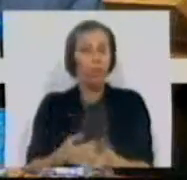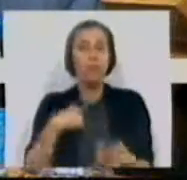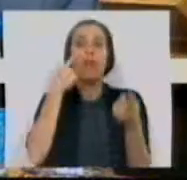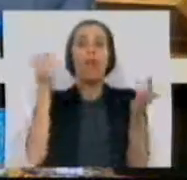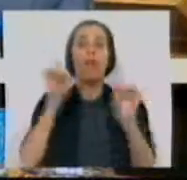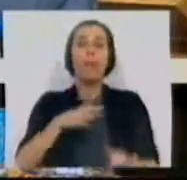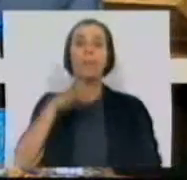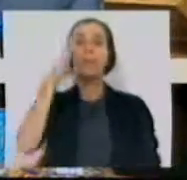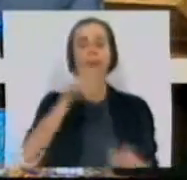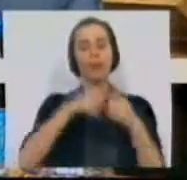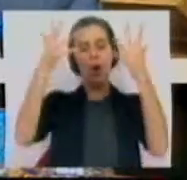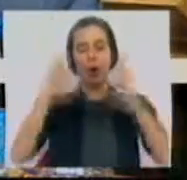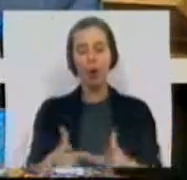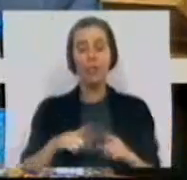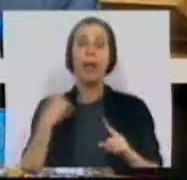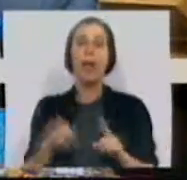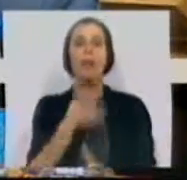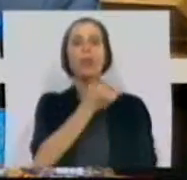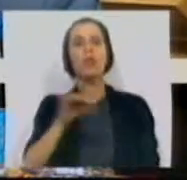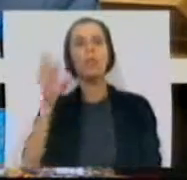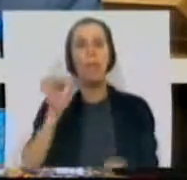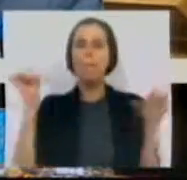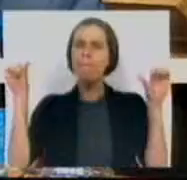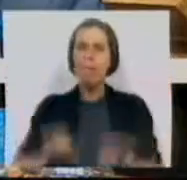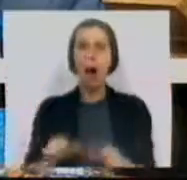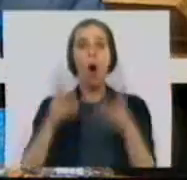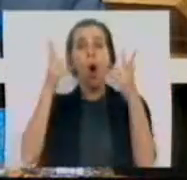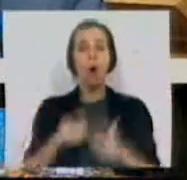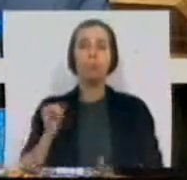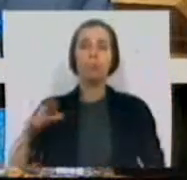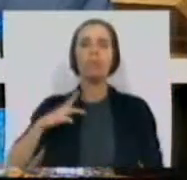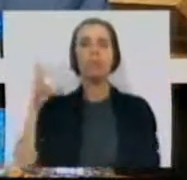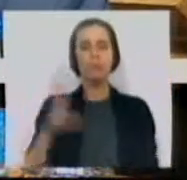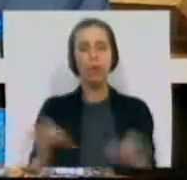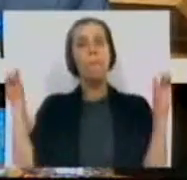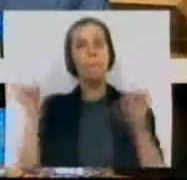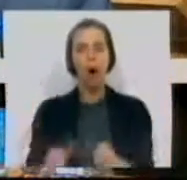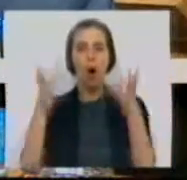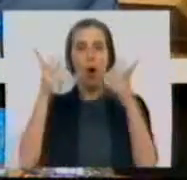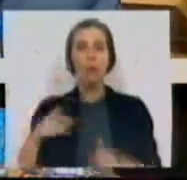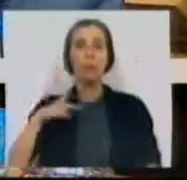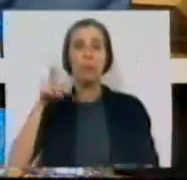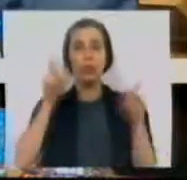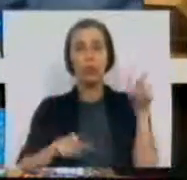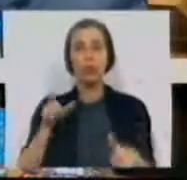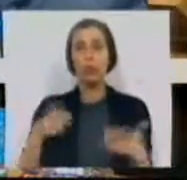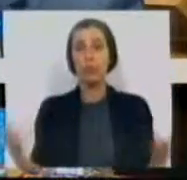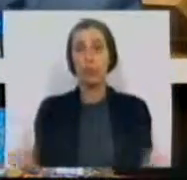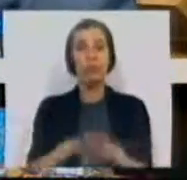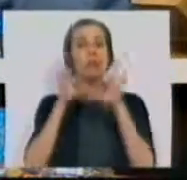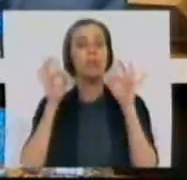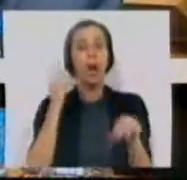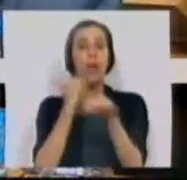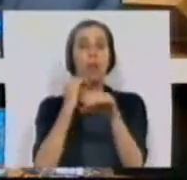reiteramos que o orçamento para 2014 é um mau orçamento para Portugal e é um mau orçamento para os portugueses. A